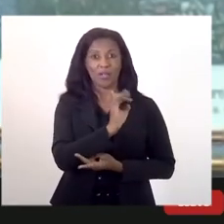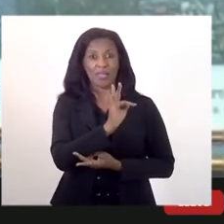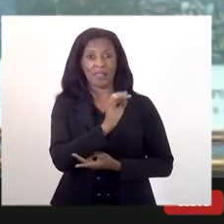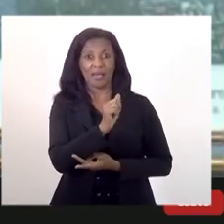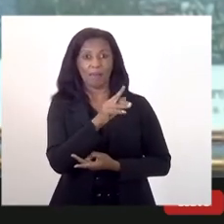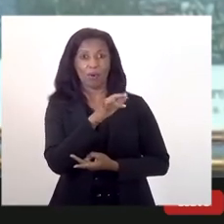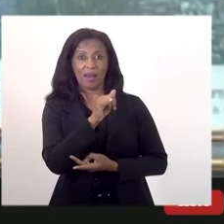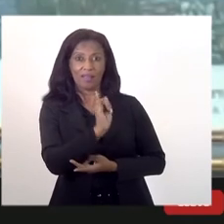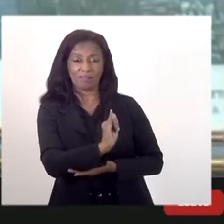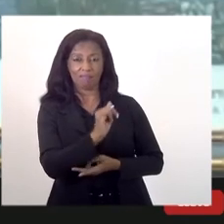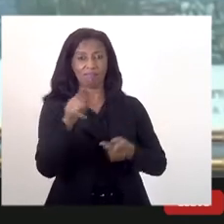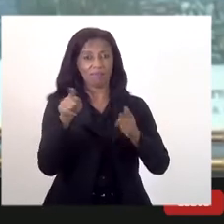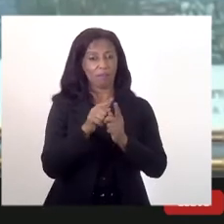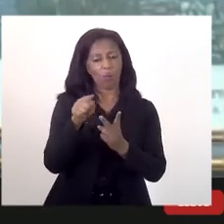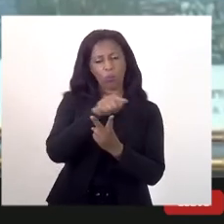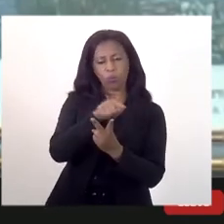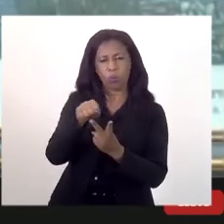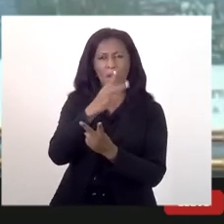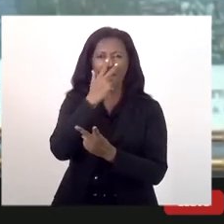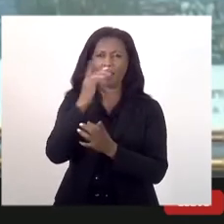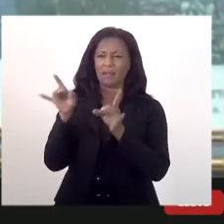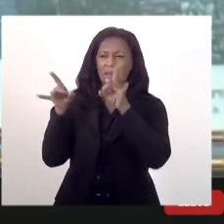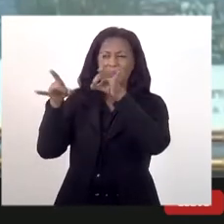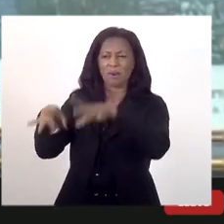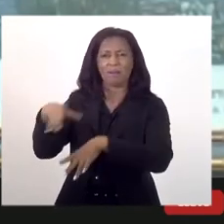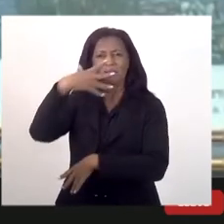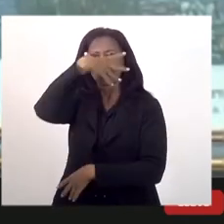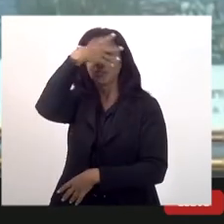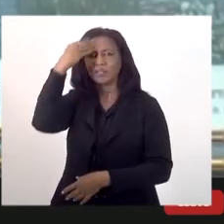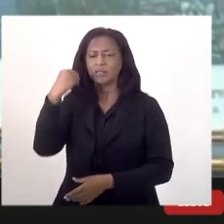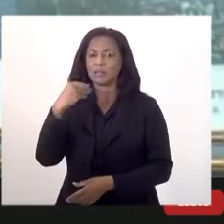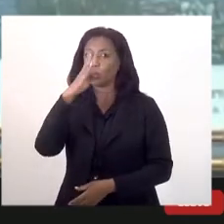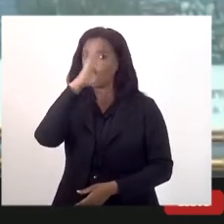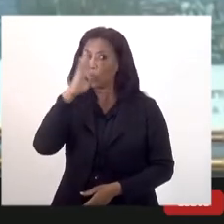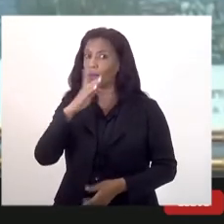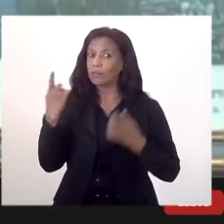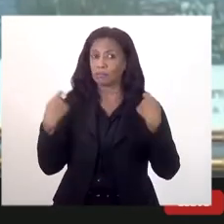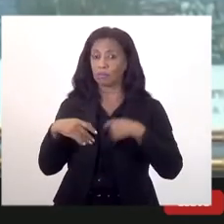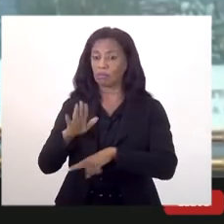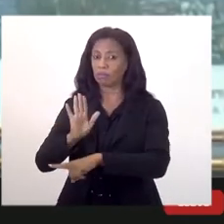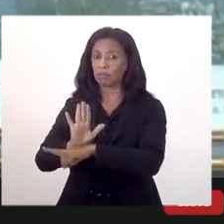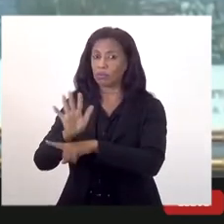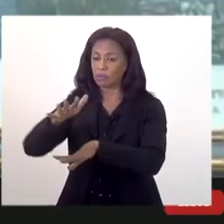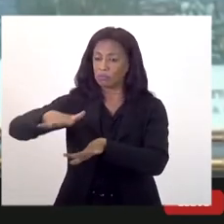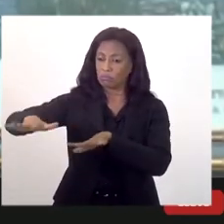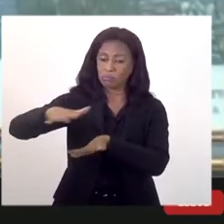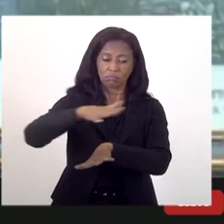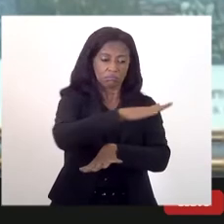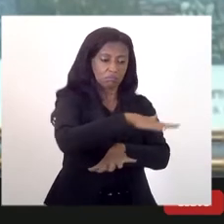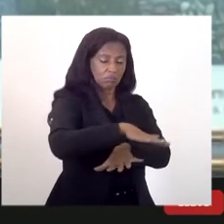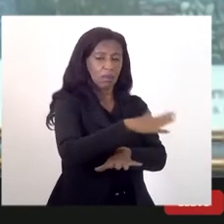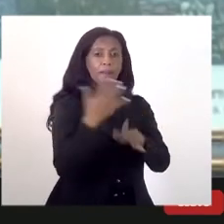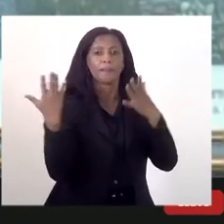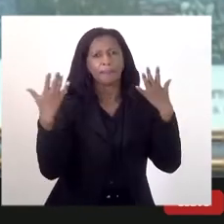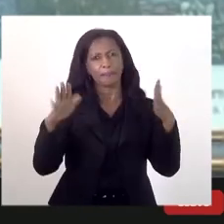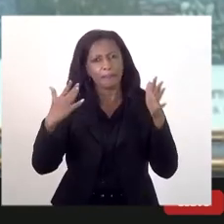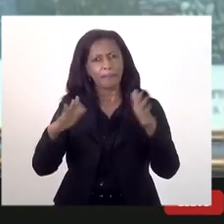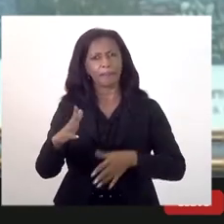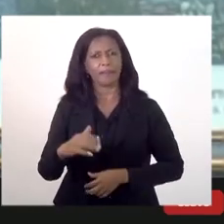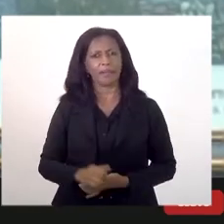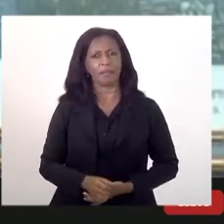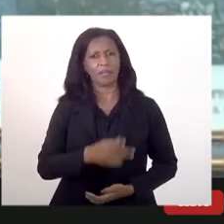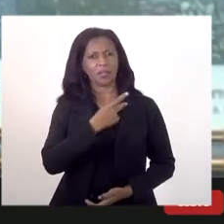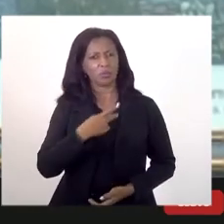que foram muito abandonadas, foram muito esquecidas e o Brasil deve isso a essas regiões. Então, parabéns, presidente, parabéns,